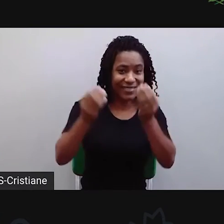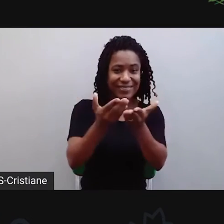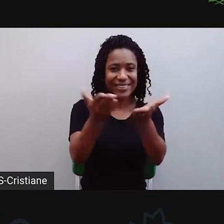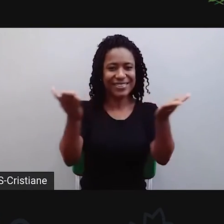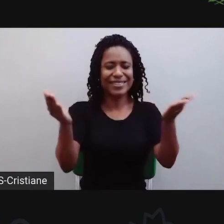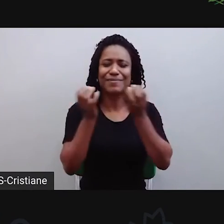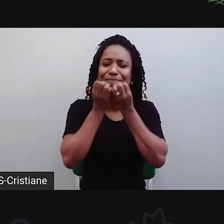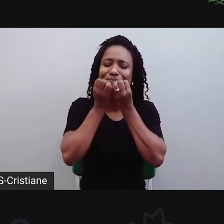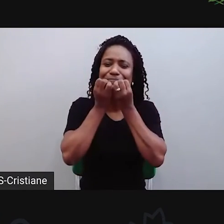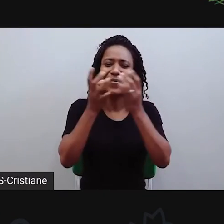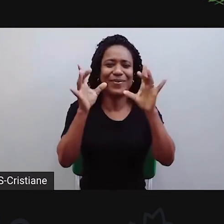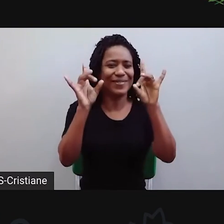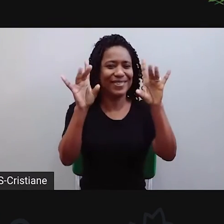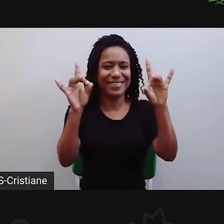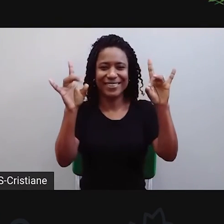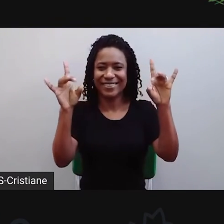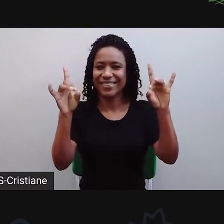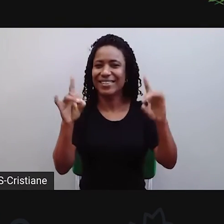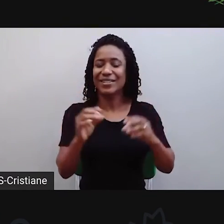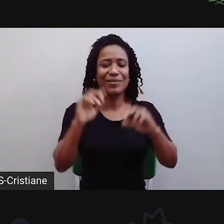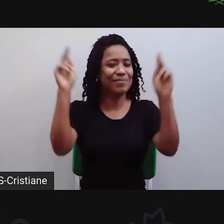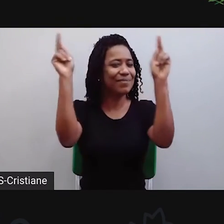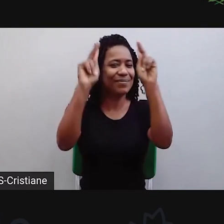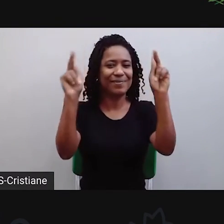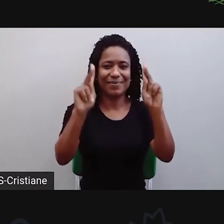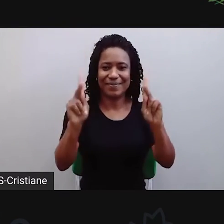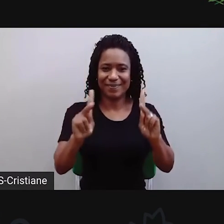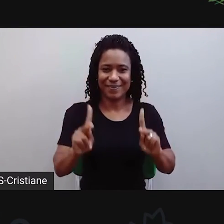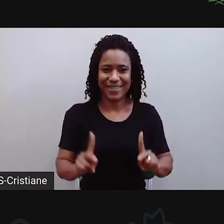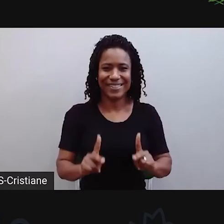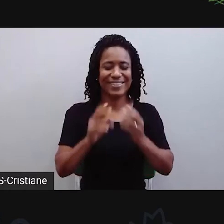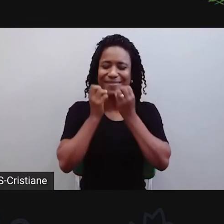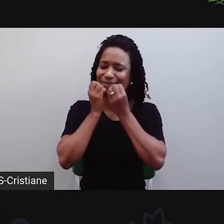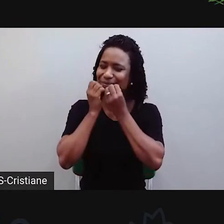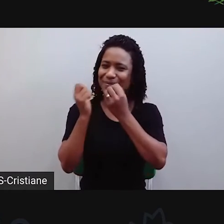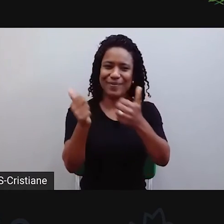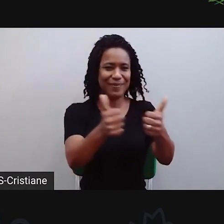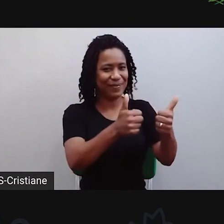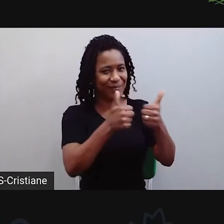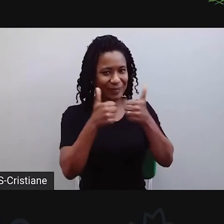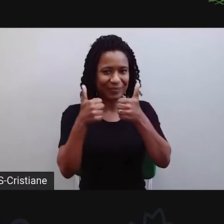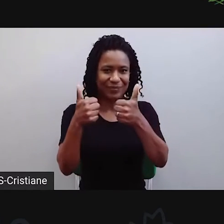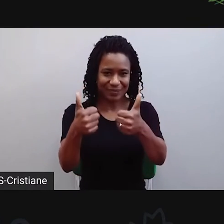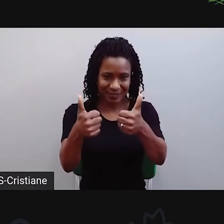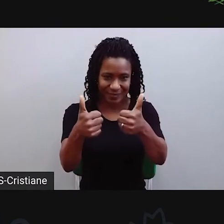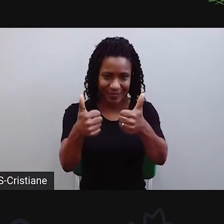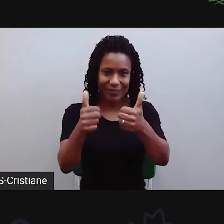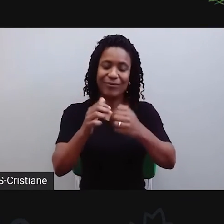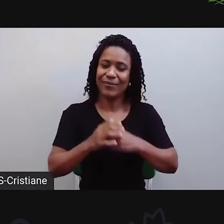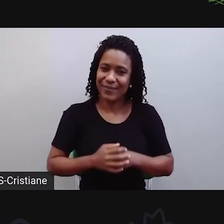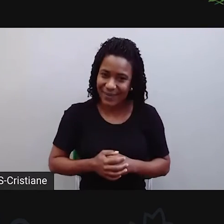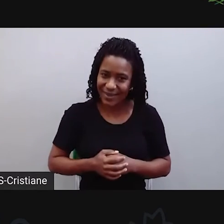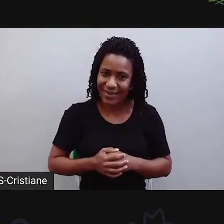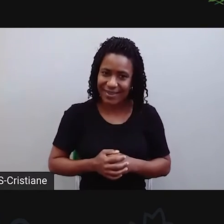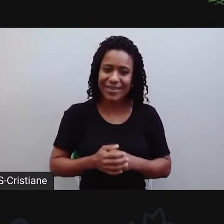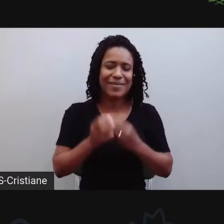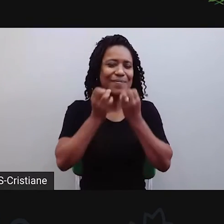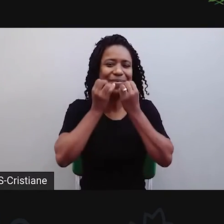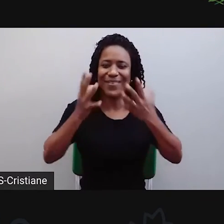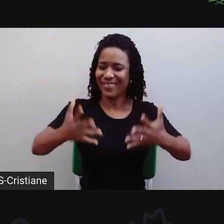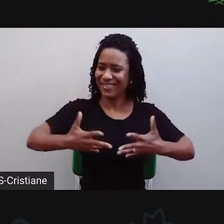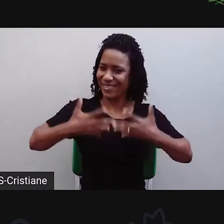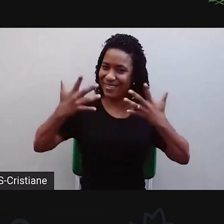dia, que esteja assim na maior paz, que vocês enfrentem ele assim com muita disposição